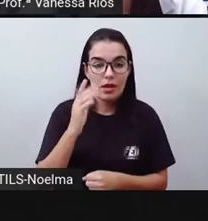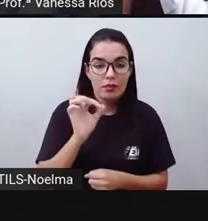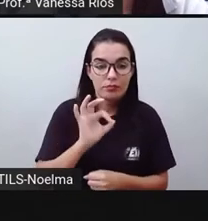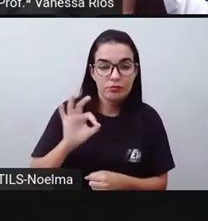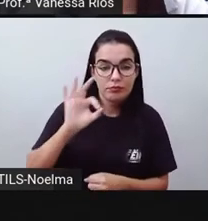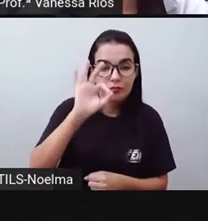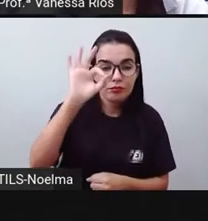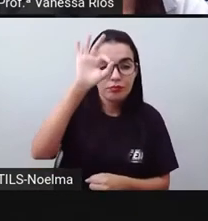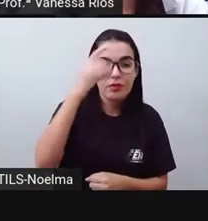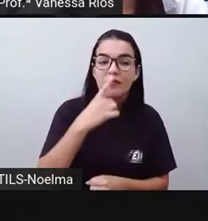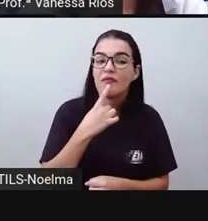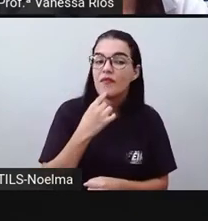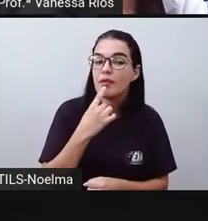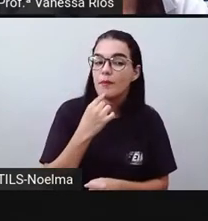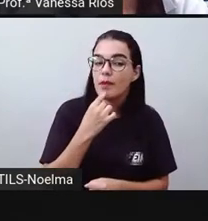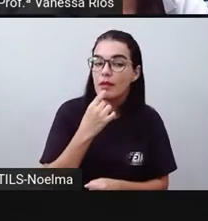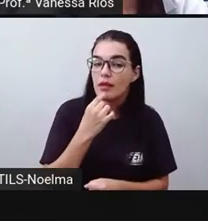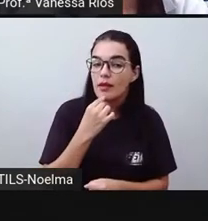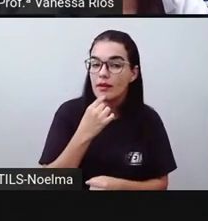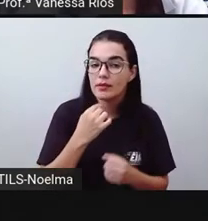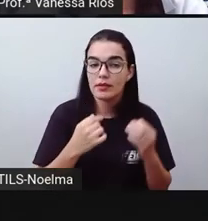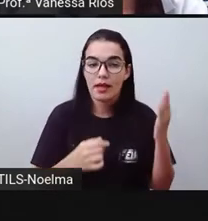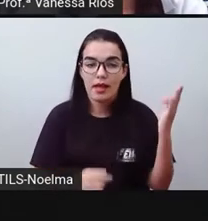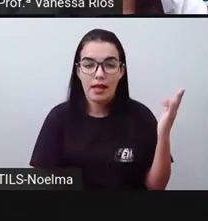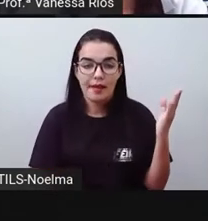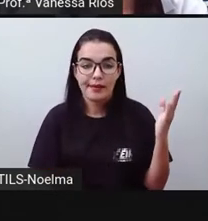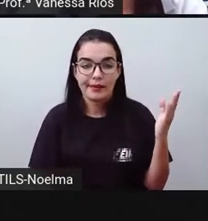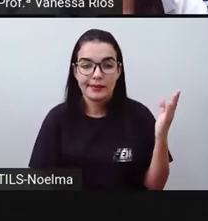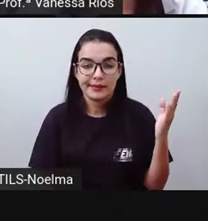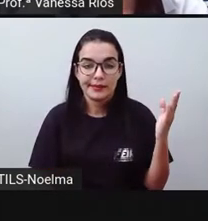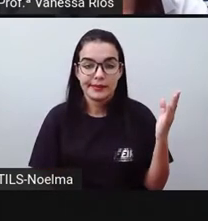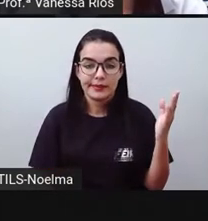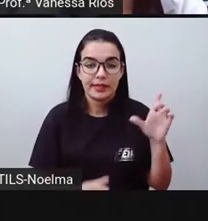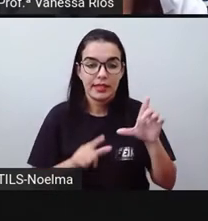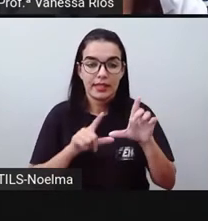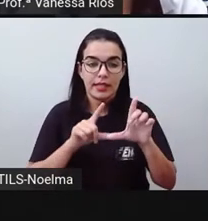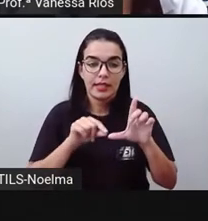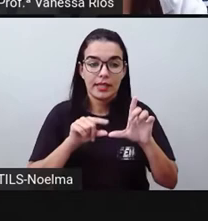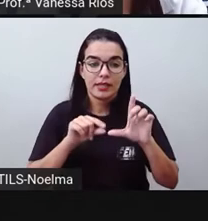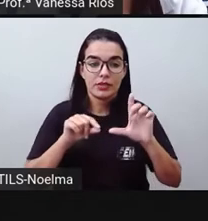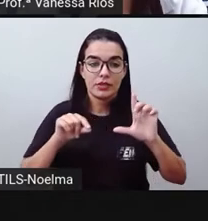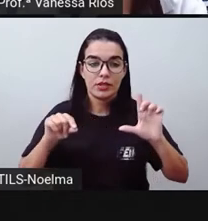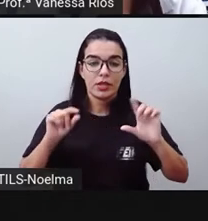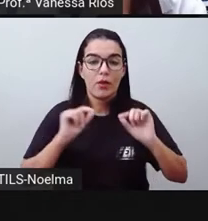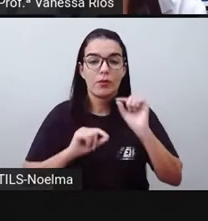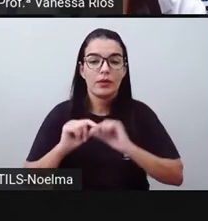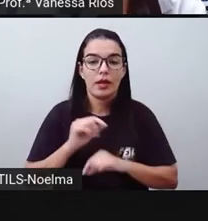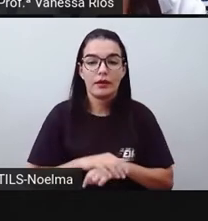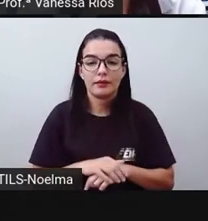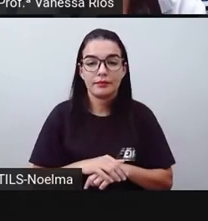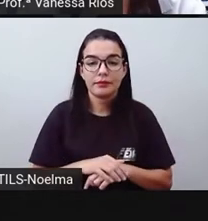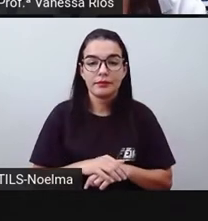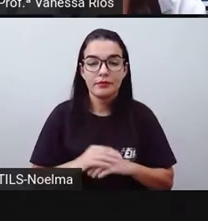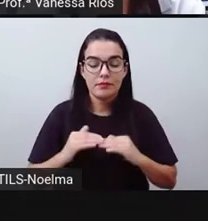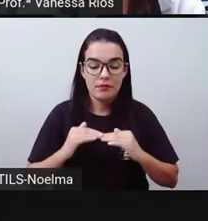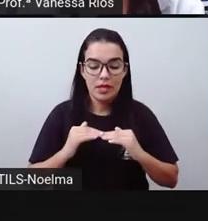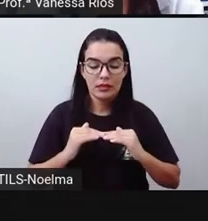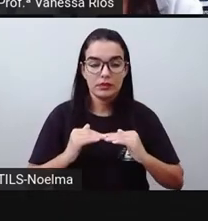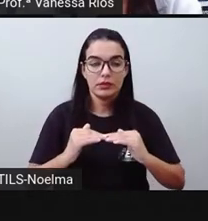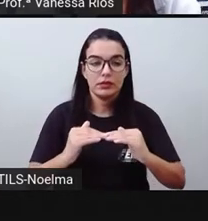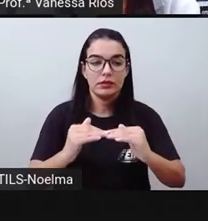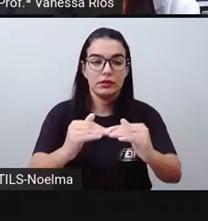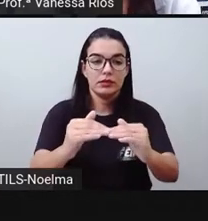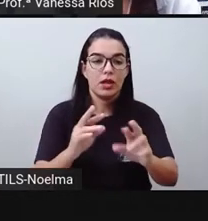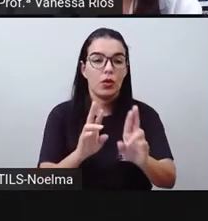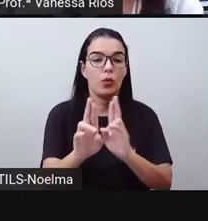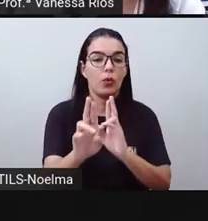Então, essas linhas vermelhas aqui, a gente observa na legenda do mapa, que correspondem a estradas pavimentadas.